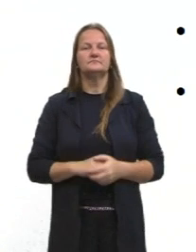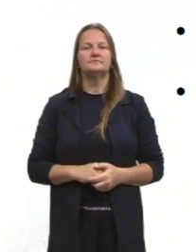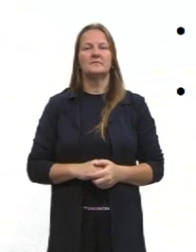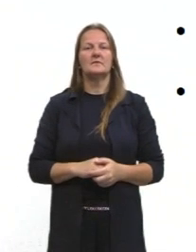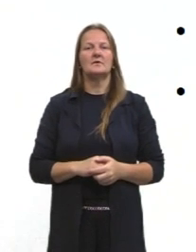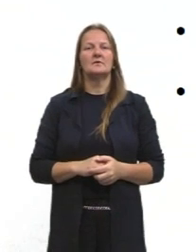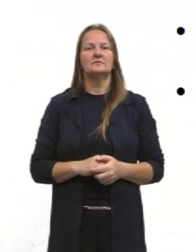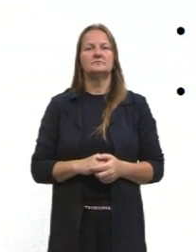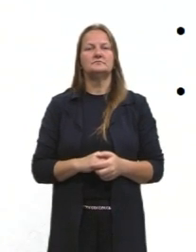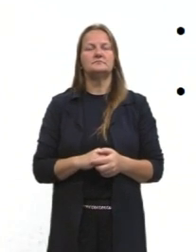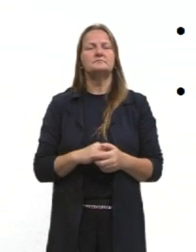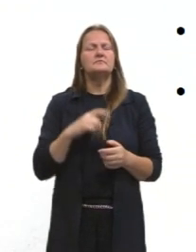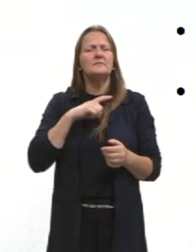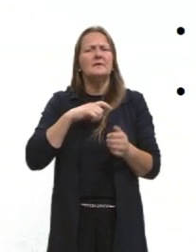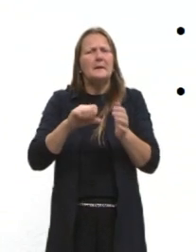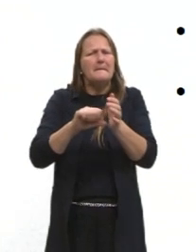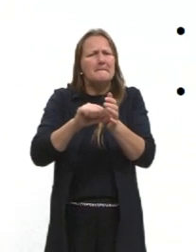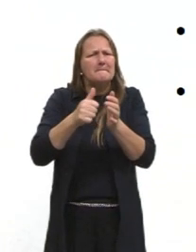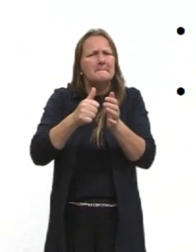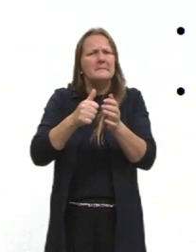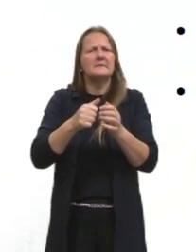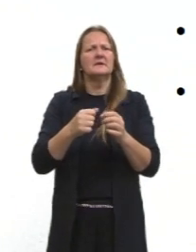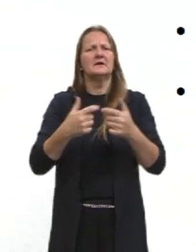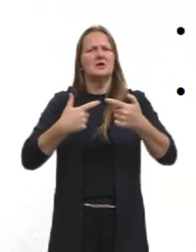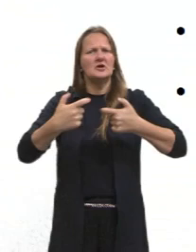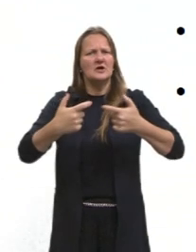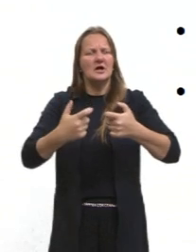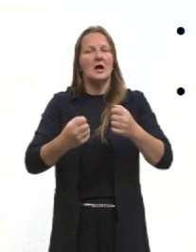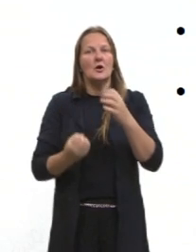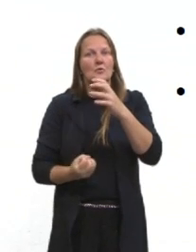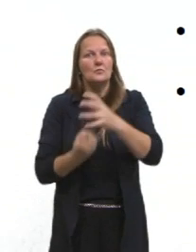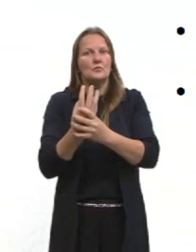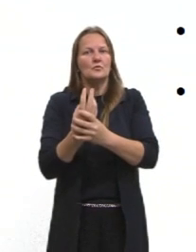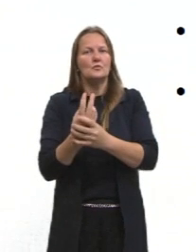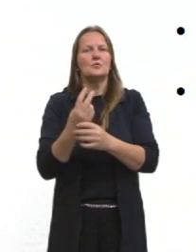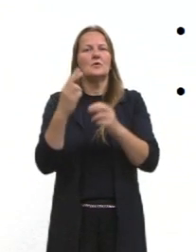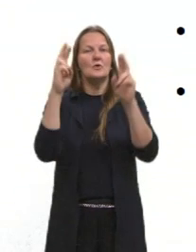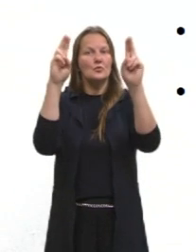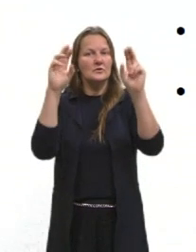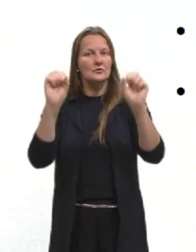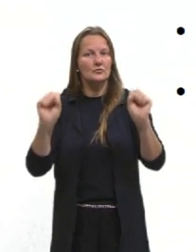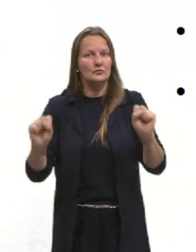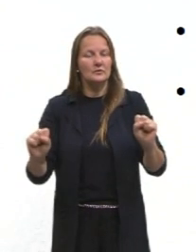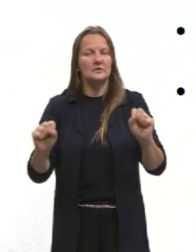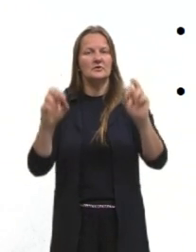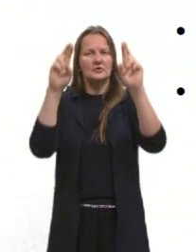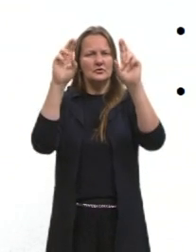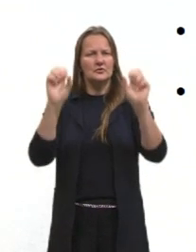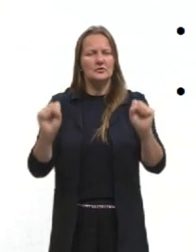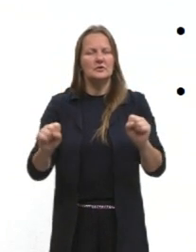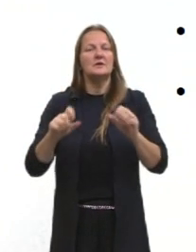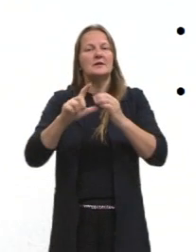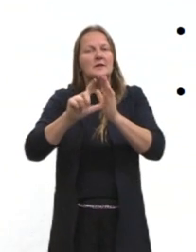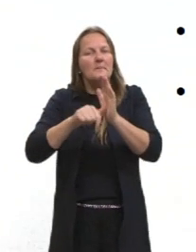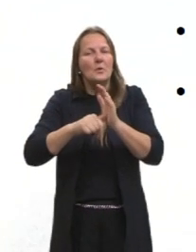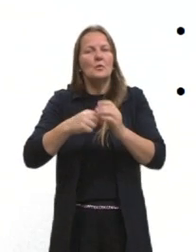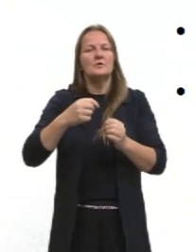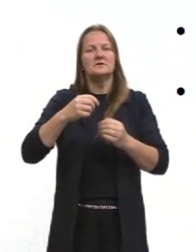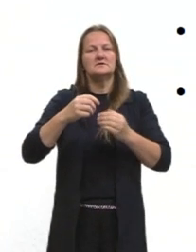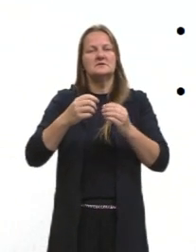mundiais, o surgimento da União Soviética. Daí, ali no fim da Segunda Guerra, começa a Guerra Fria, a